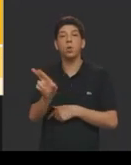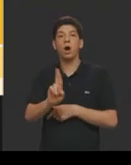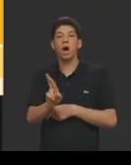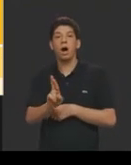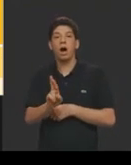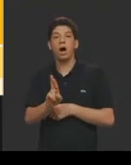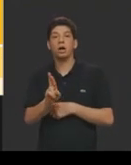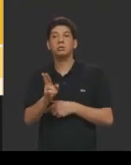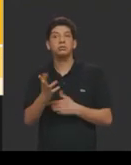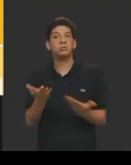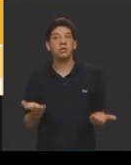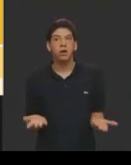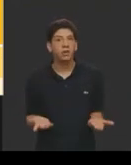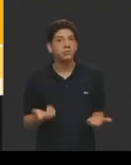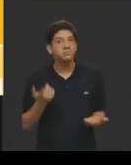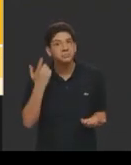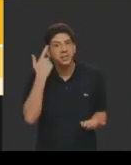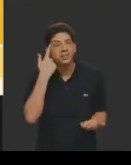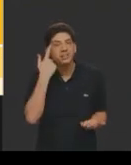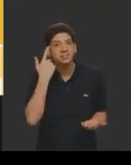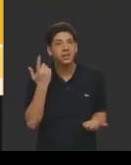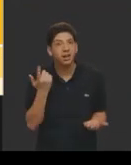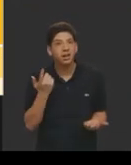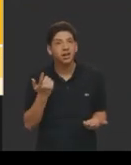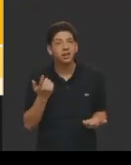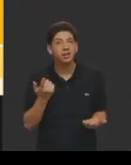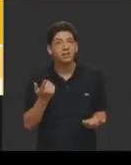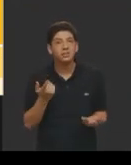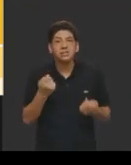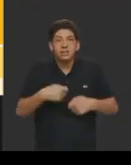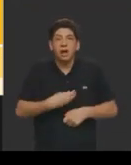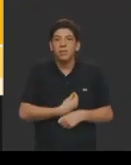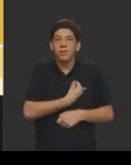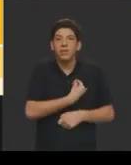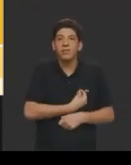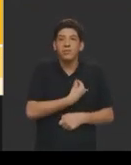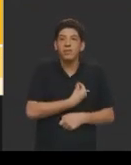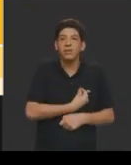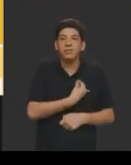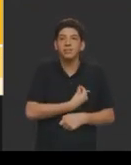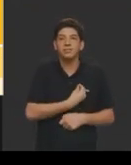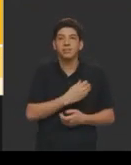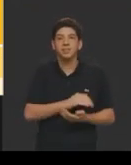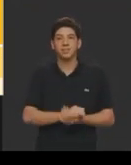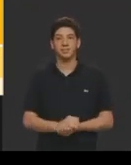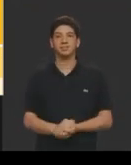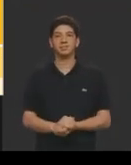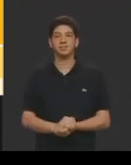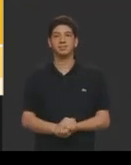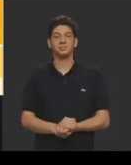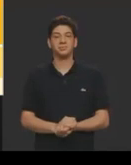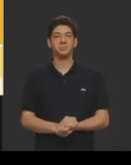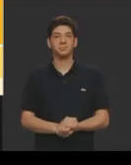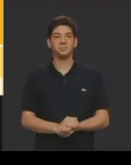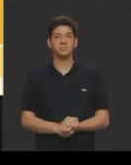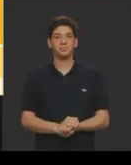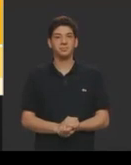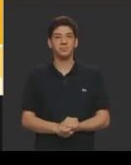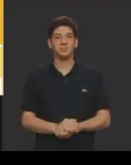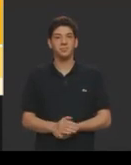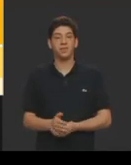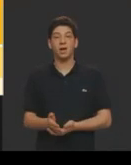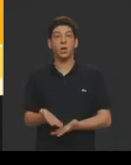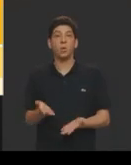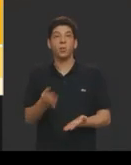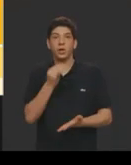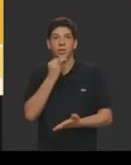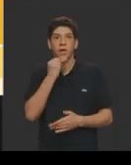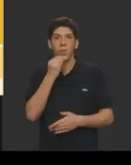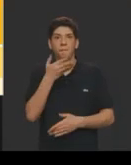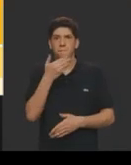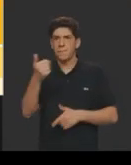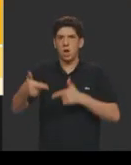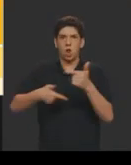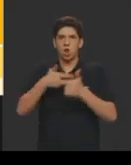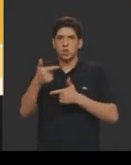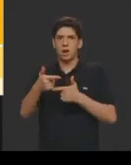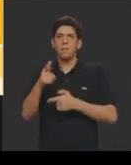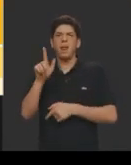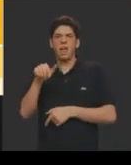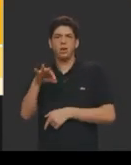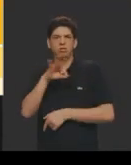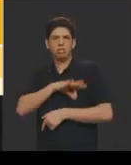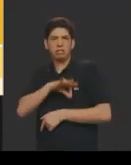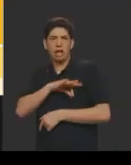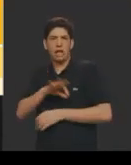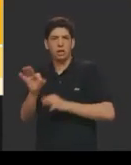daria para viver mais ou menos, a gente sempre fala que o melhor serviço seria acessar, teria acessar, por exemplo, o juiz, o salário do juiz,